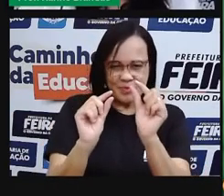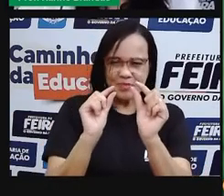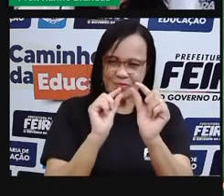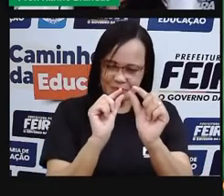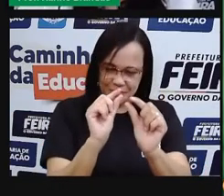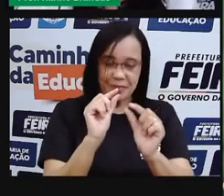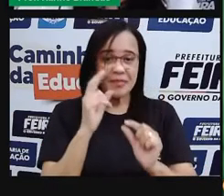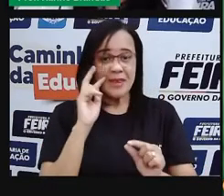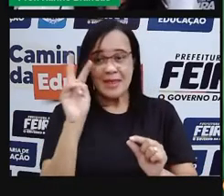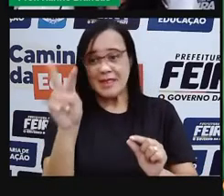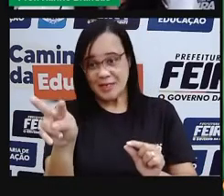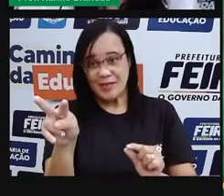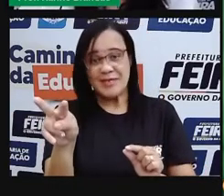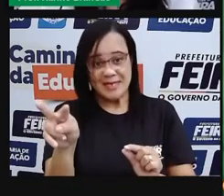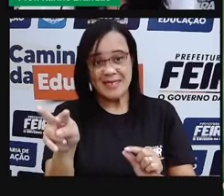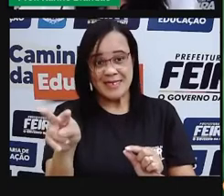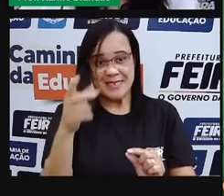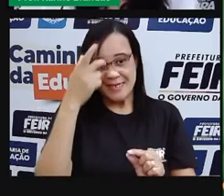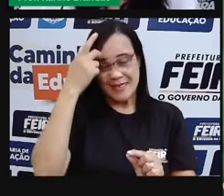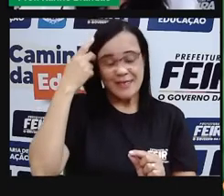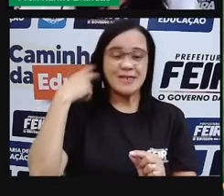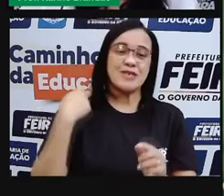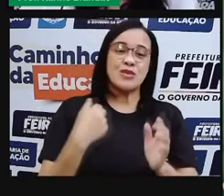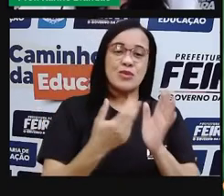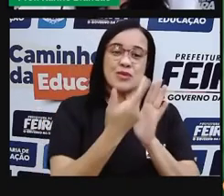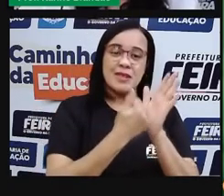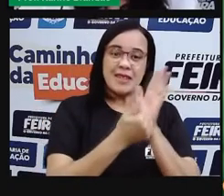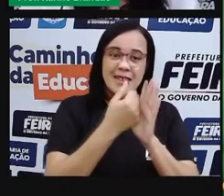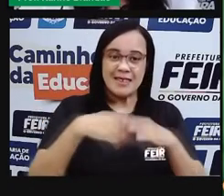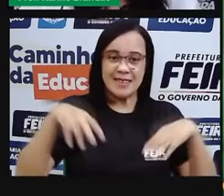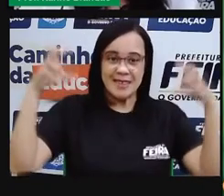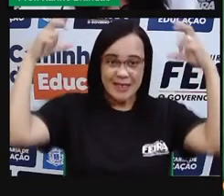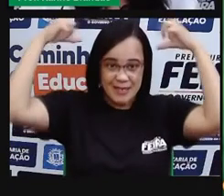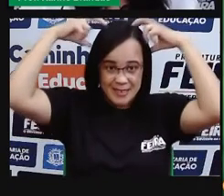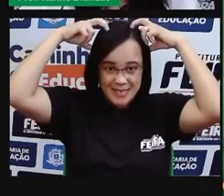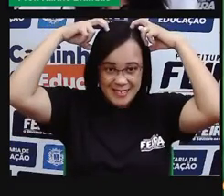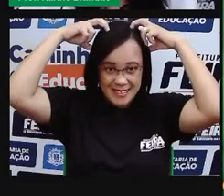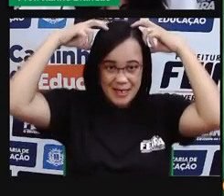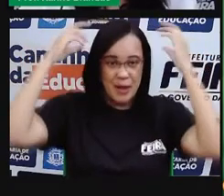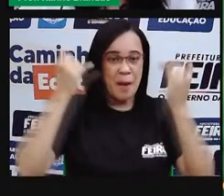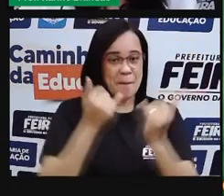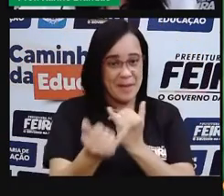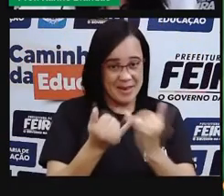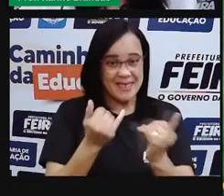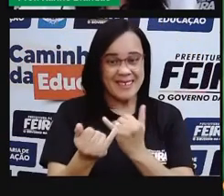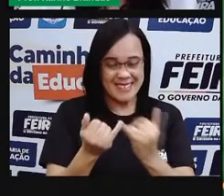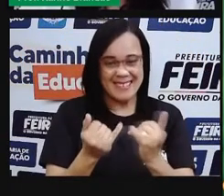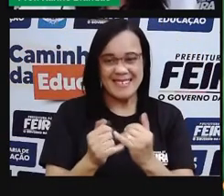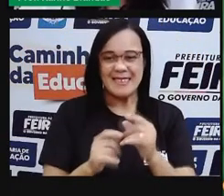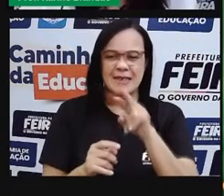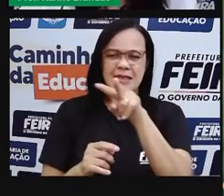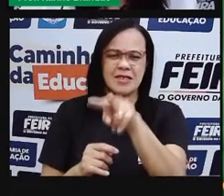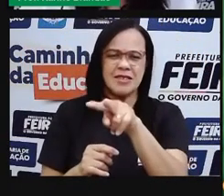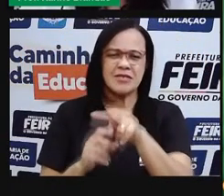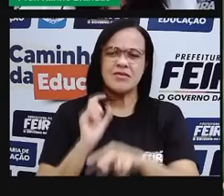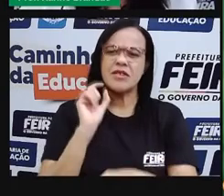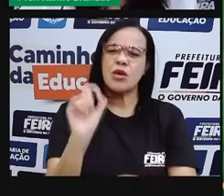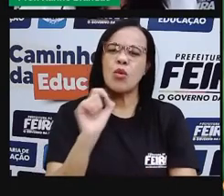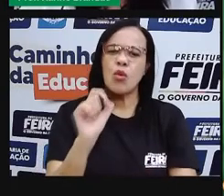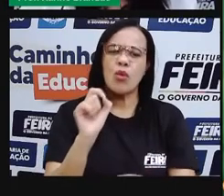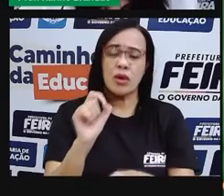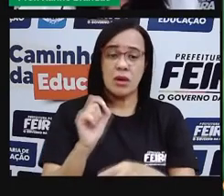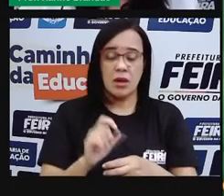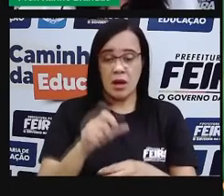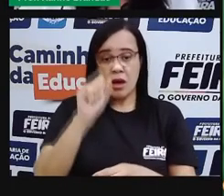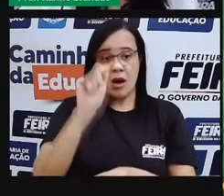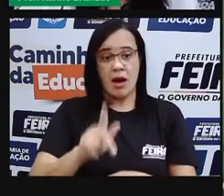Parecem a cabeça do Mickey, do desenho. Então, o que acontece aqui? A gente observa que essas bolinhas em azul,